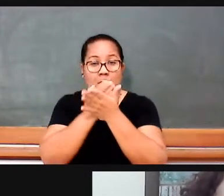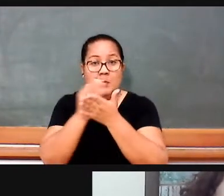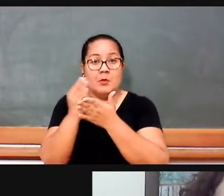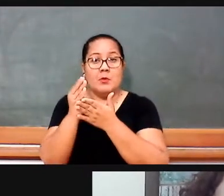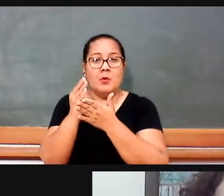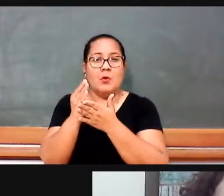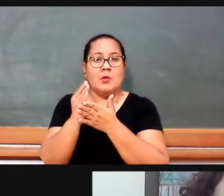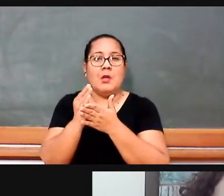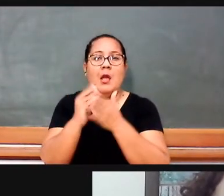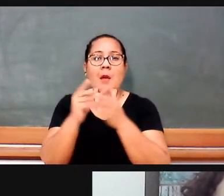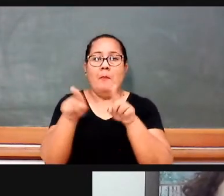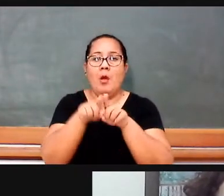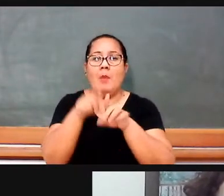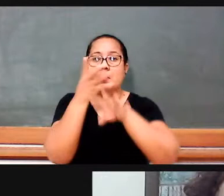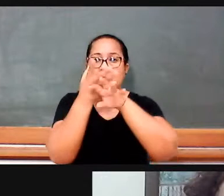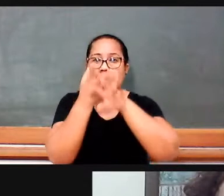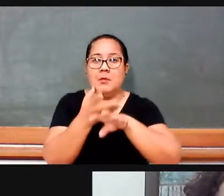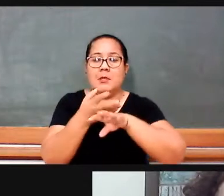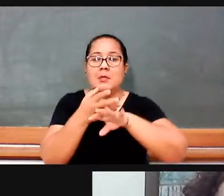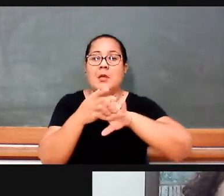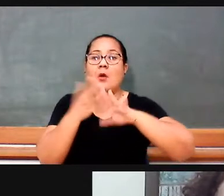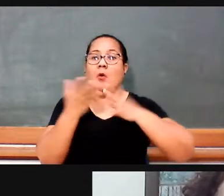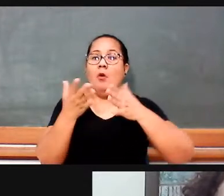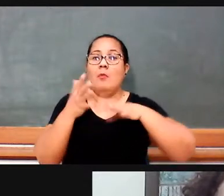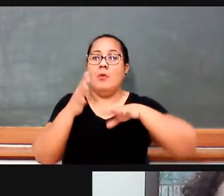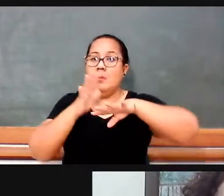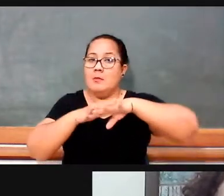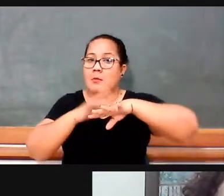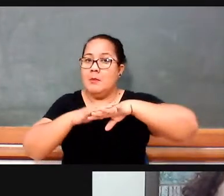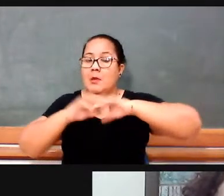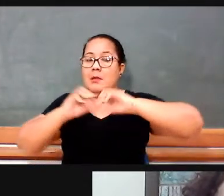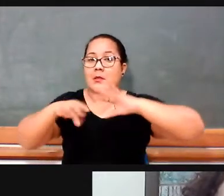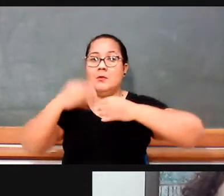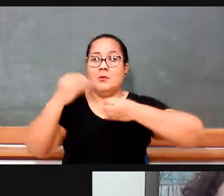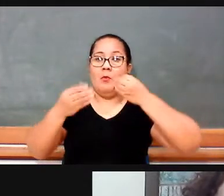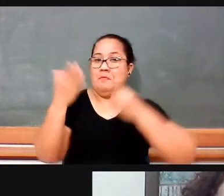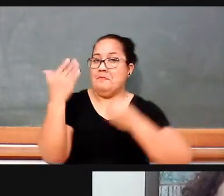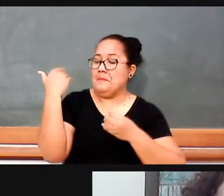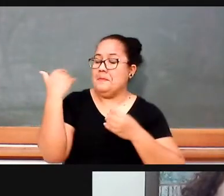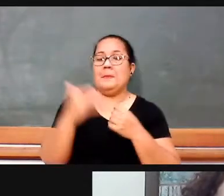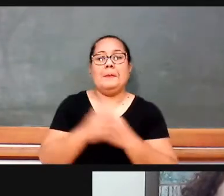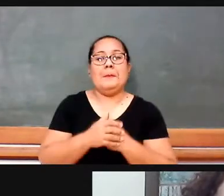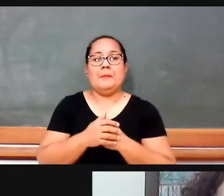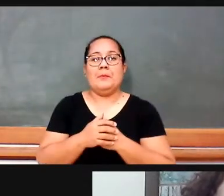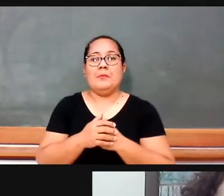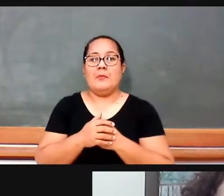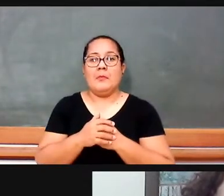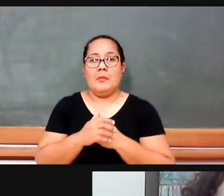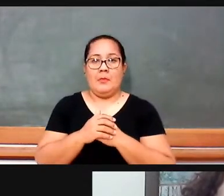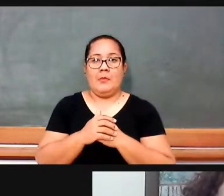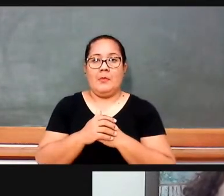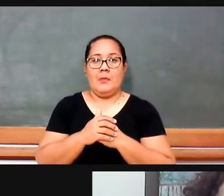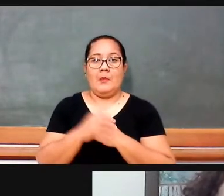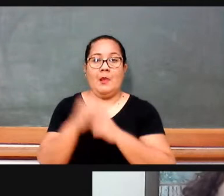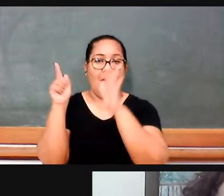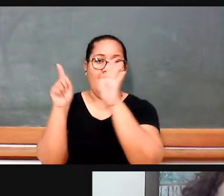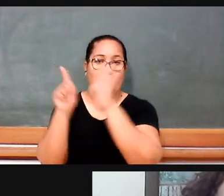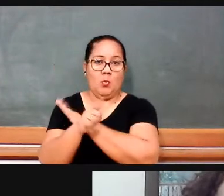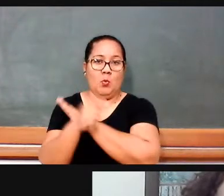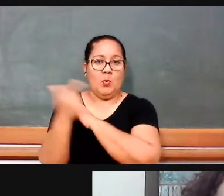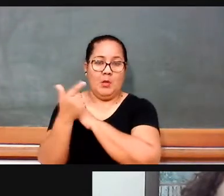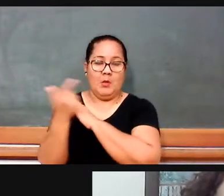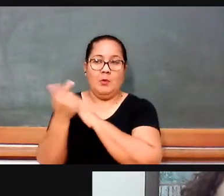disciplina, né, bom, é, a outra questão é, sobre a questão do